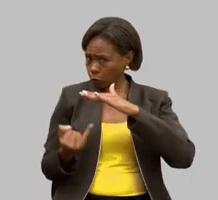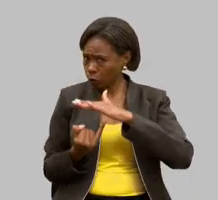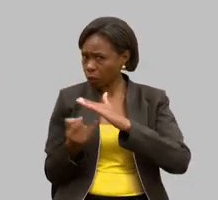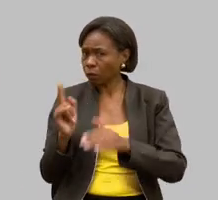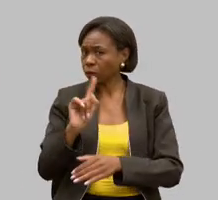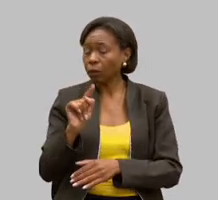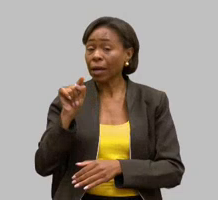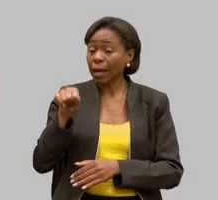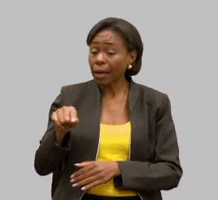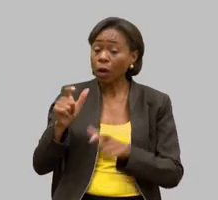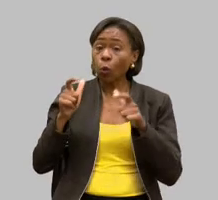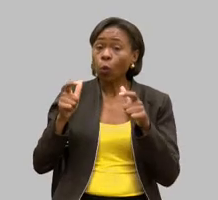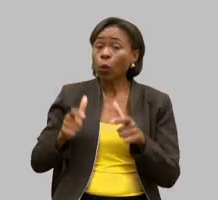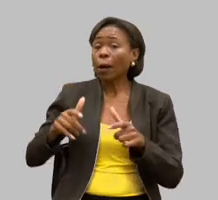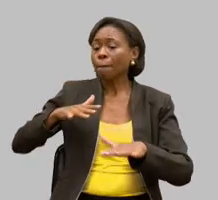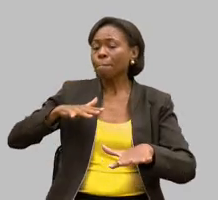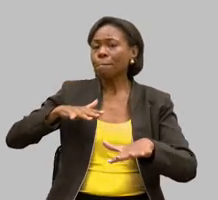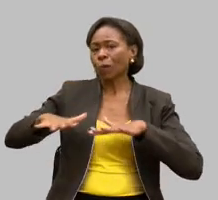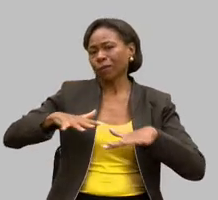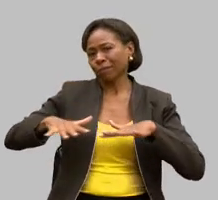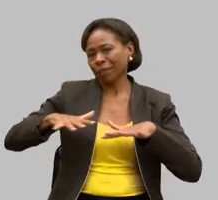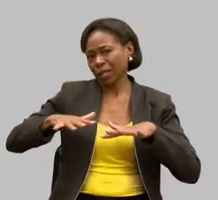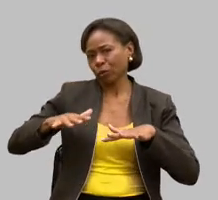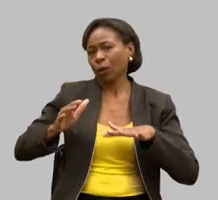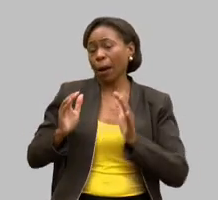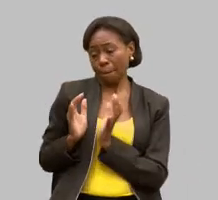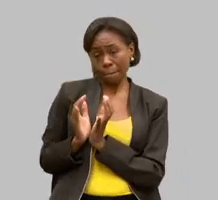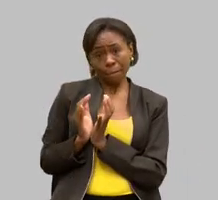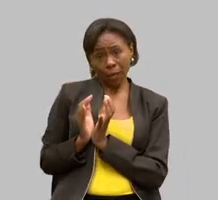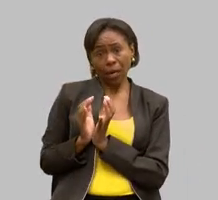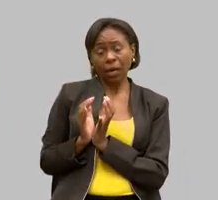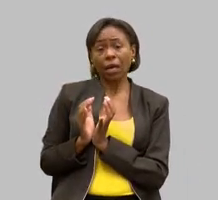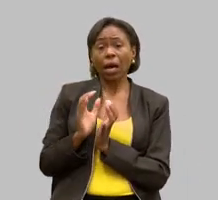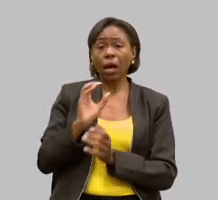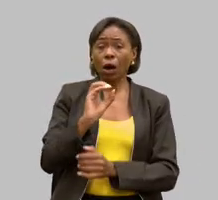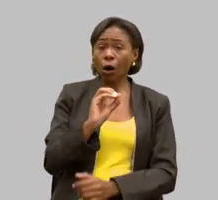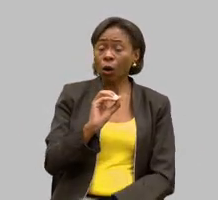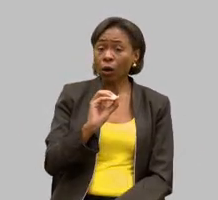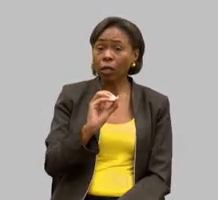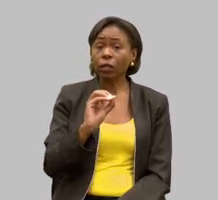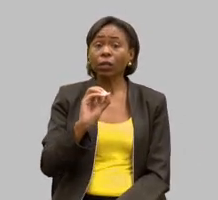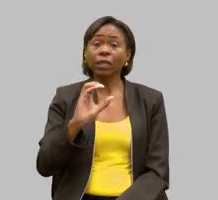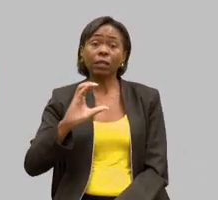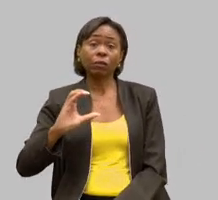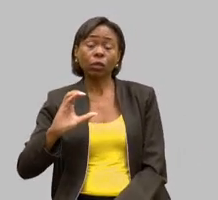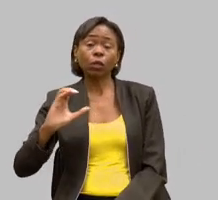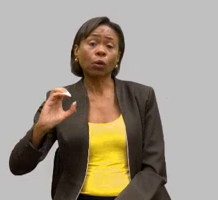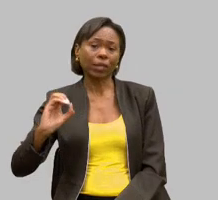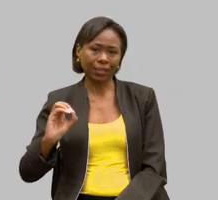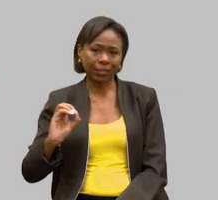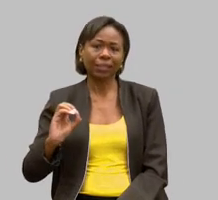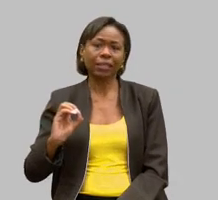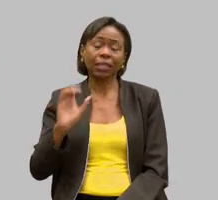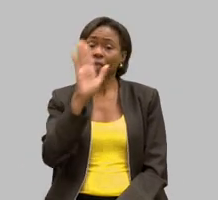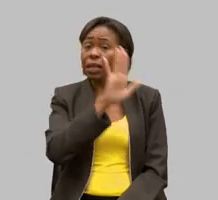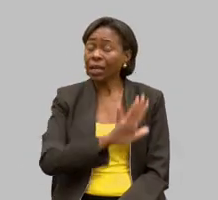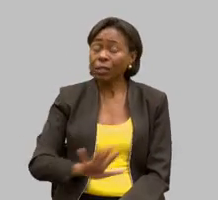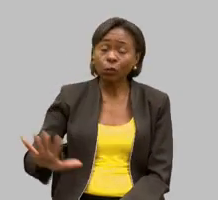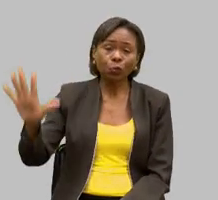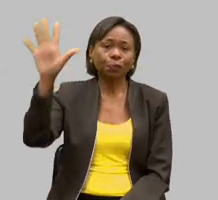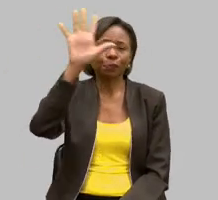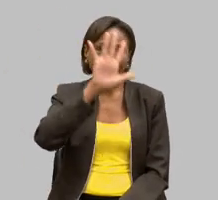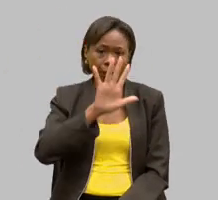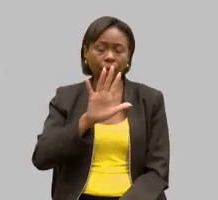a APAI é a organização civil organizada em rede nacional então veja bem